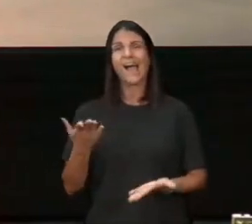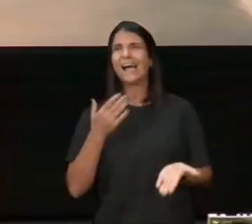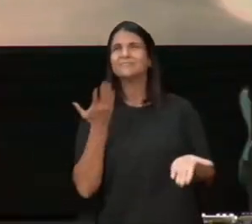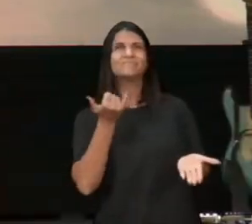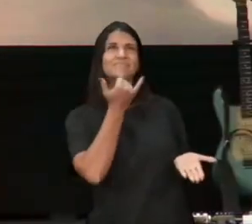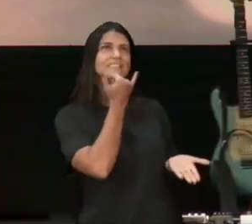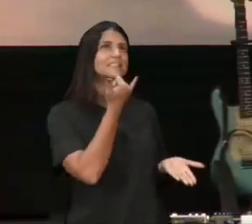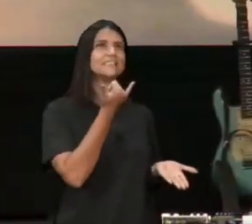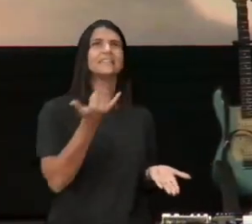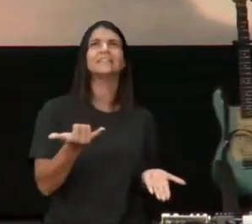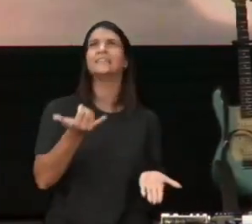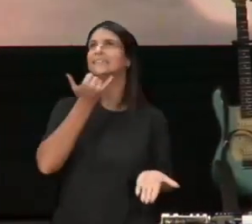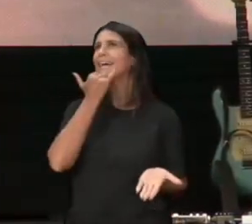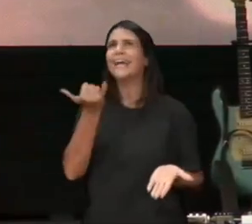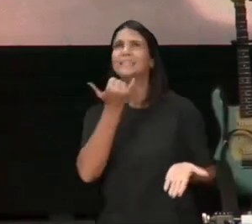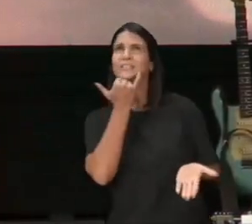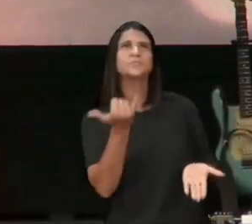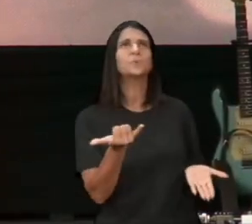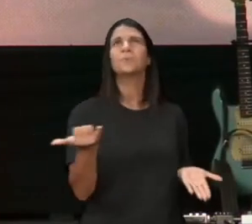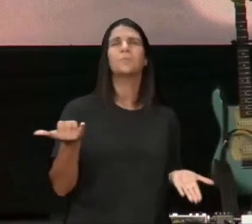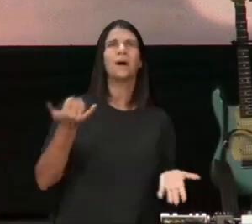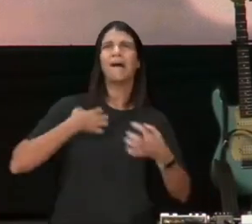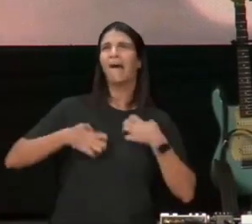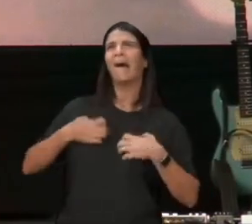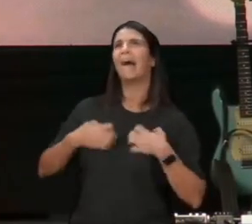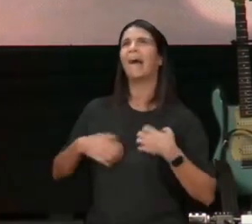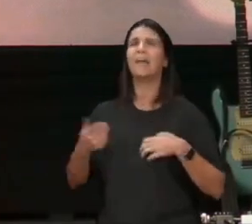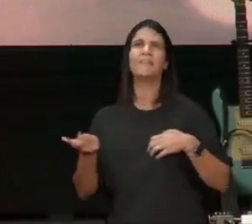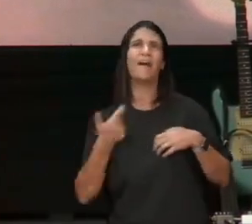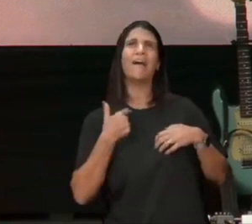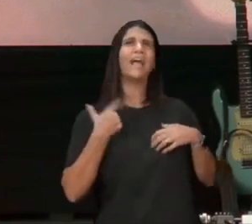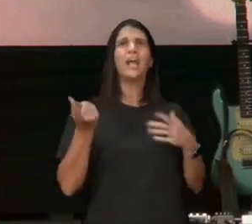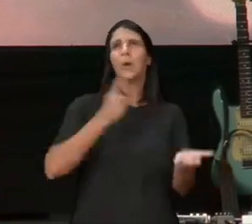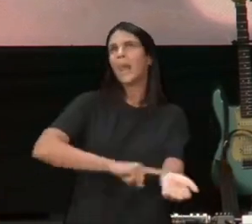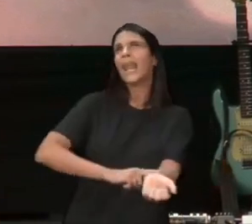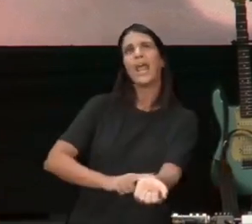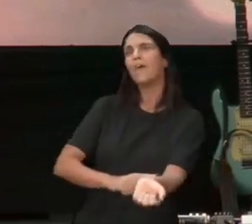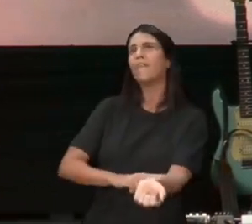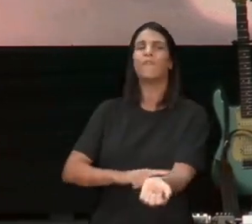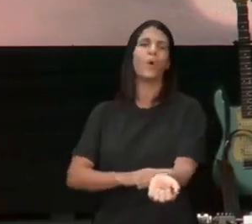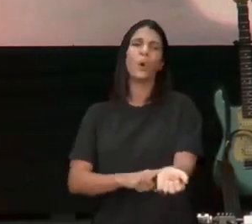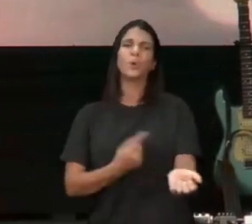eu sou colérico, não, que eu sou sanguíneo, olha só, personalidade não é maior, do que a influência do Espírito,